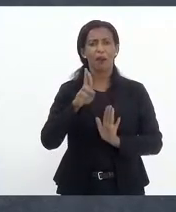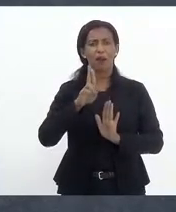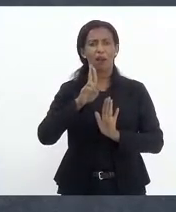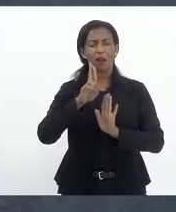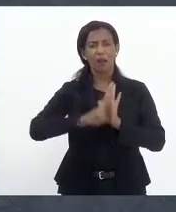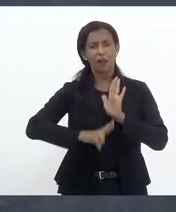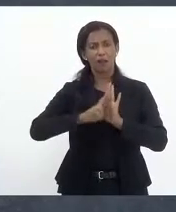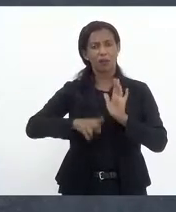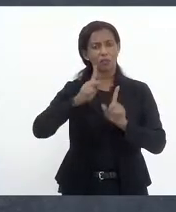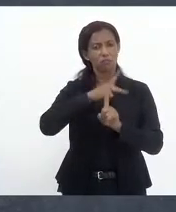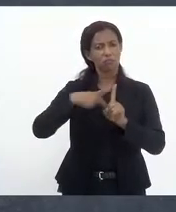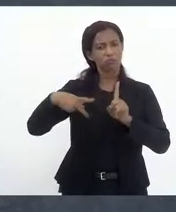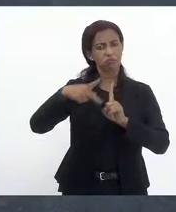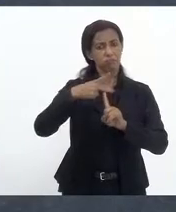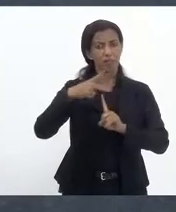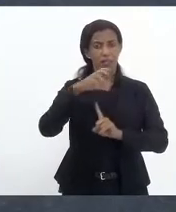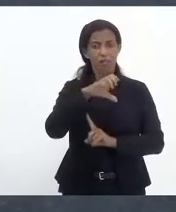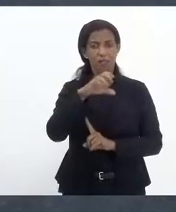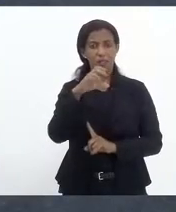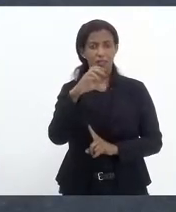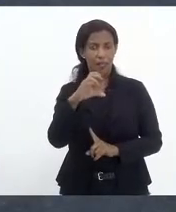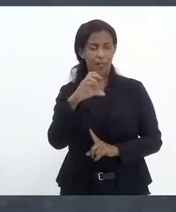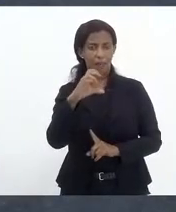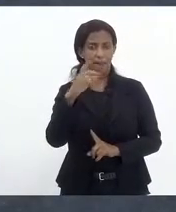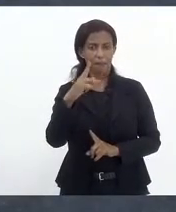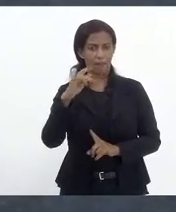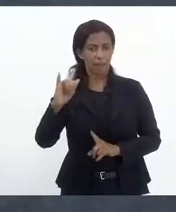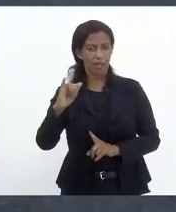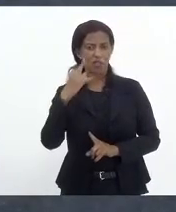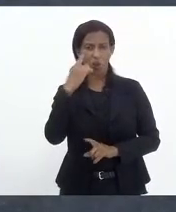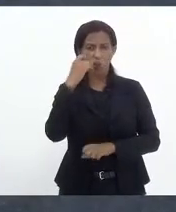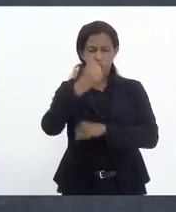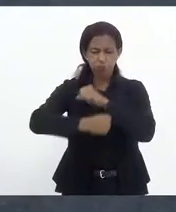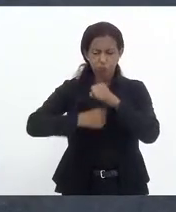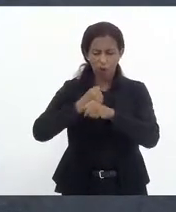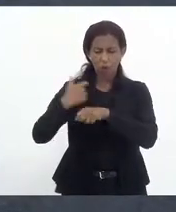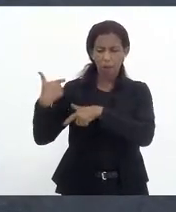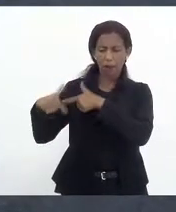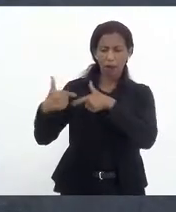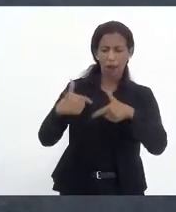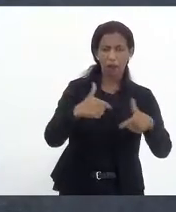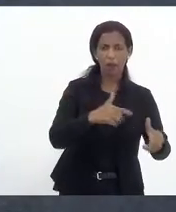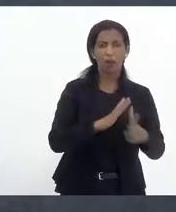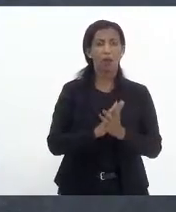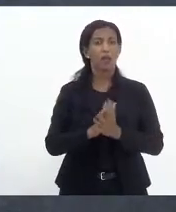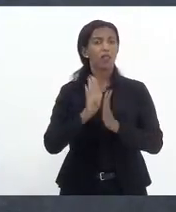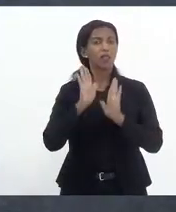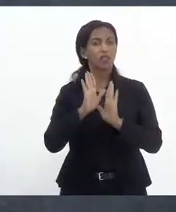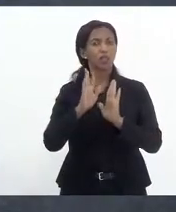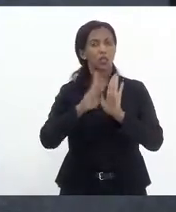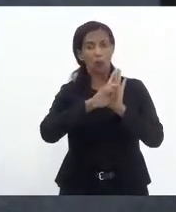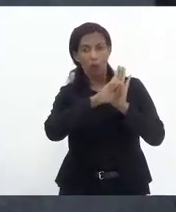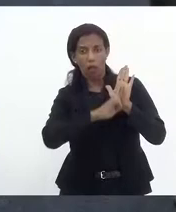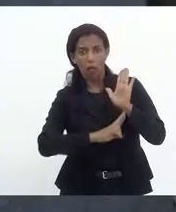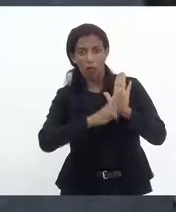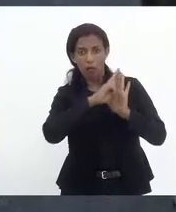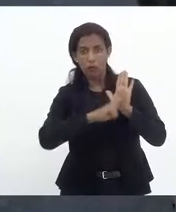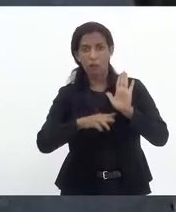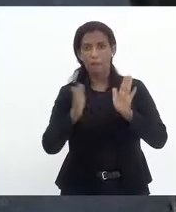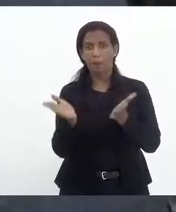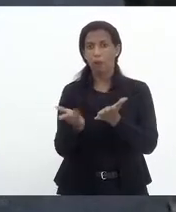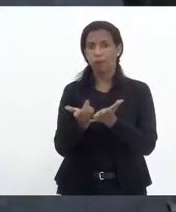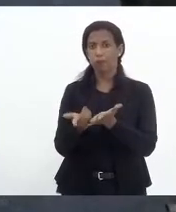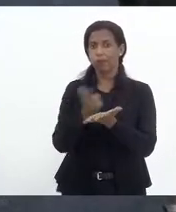Previdência, uma CPI que a gente trabalhou muito durante mais de um ano, que culminou num relatório de mais de 200